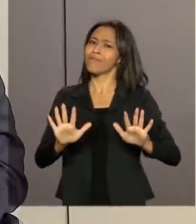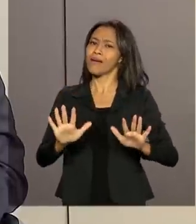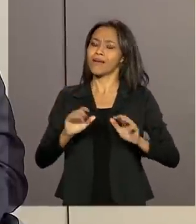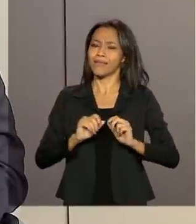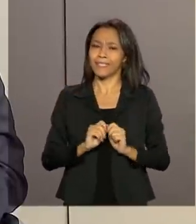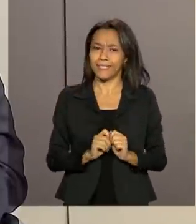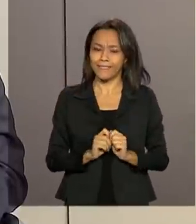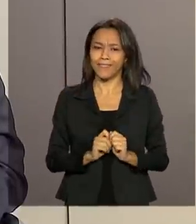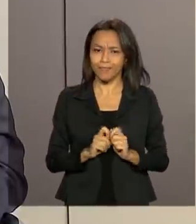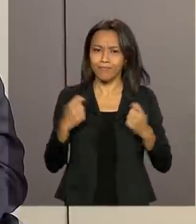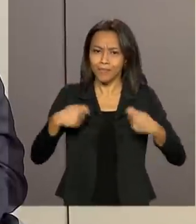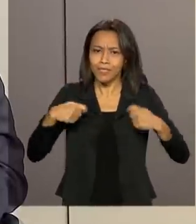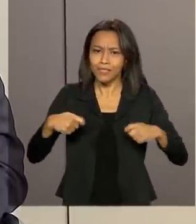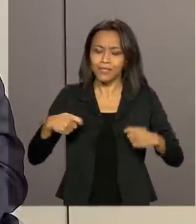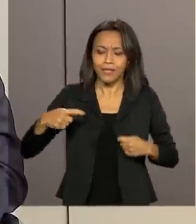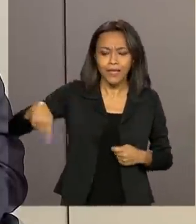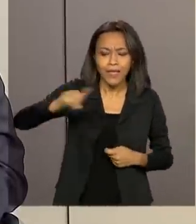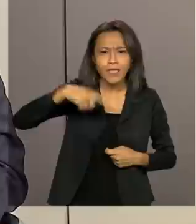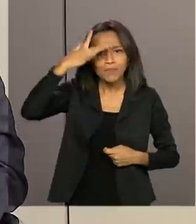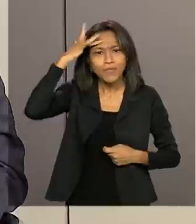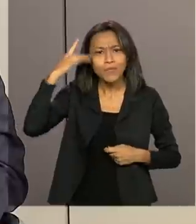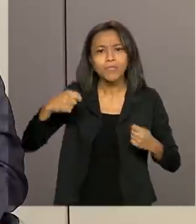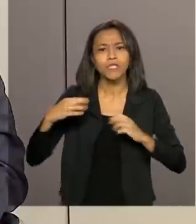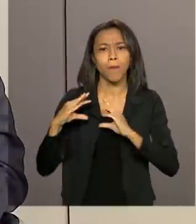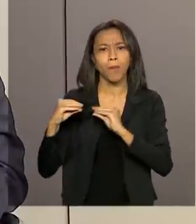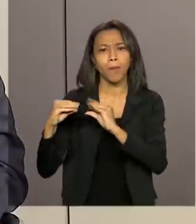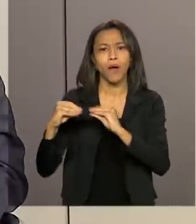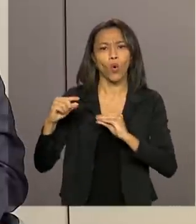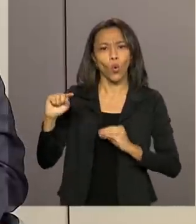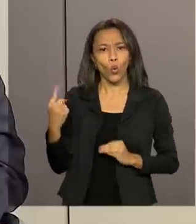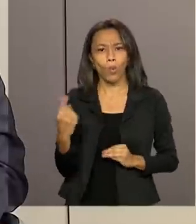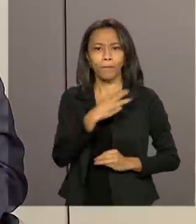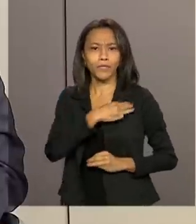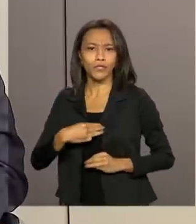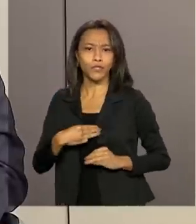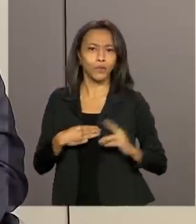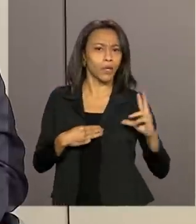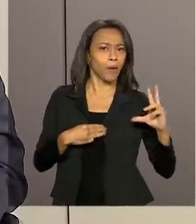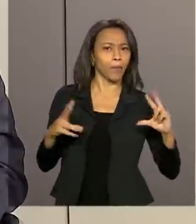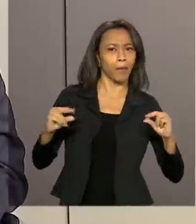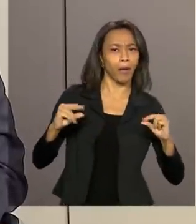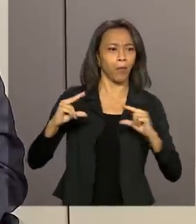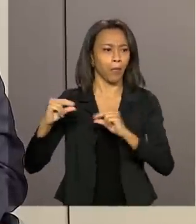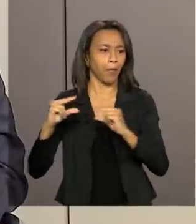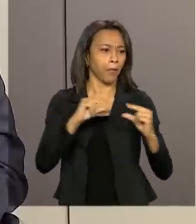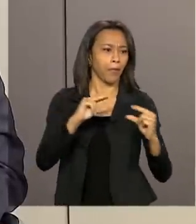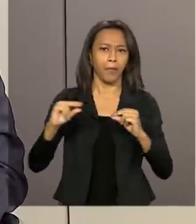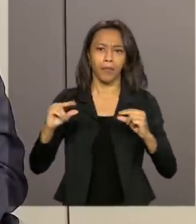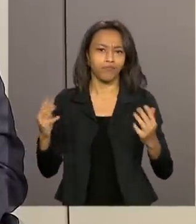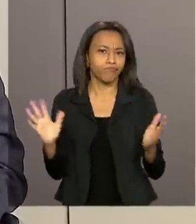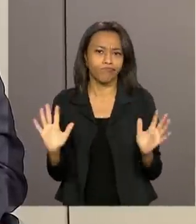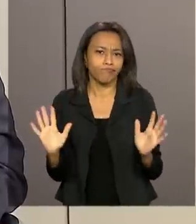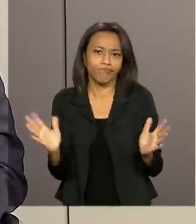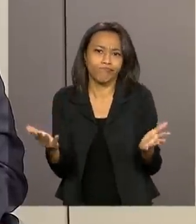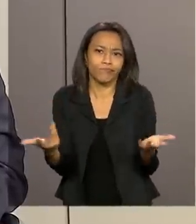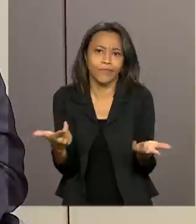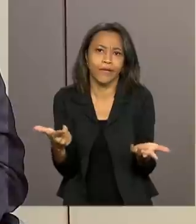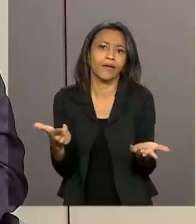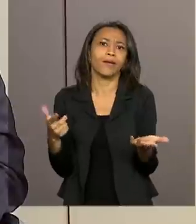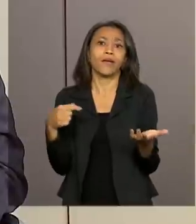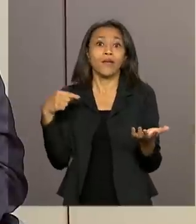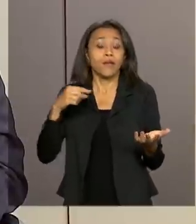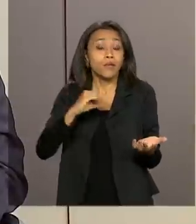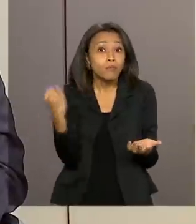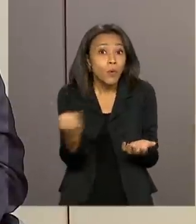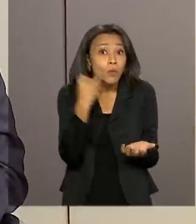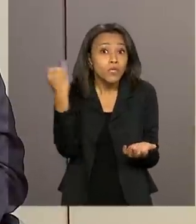mas necessita que as pessoas se falem. Muitas vezes um ministro não fala com o outro. Essa questão de coordenação e controle é